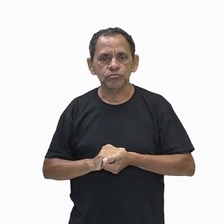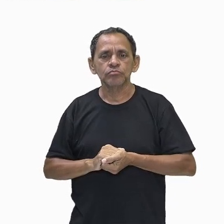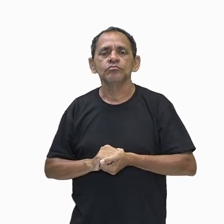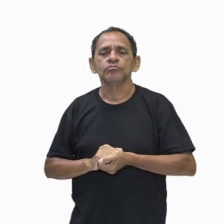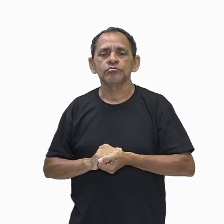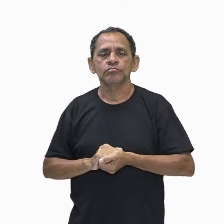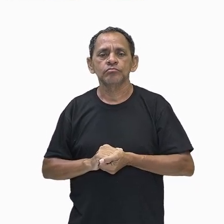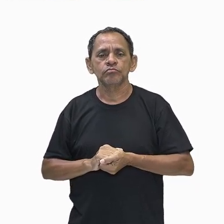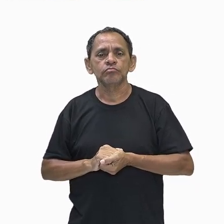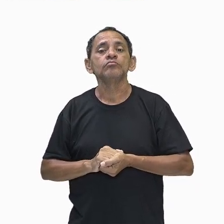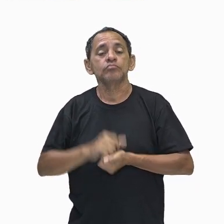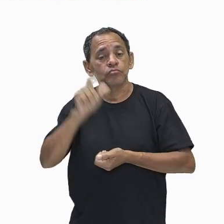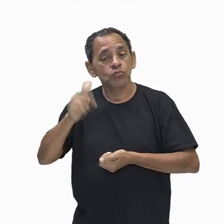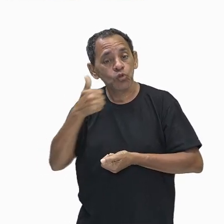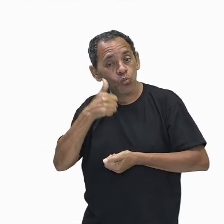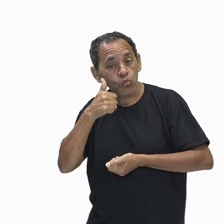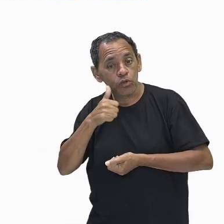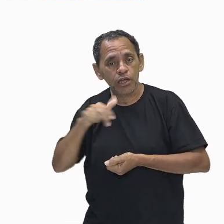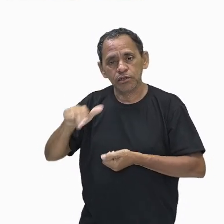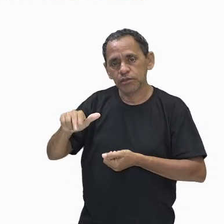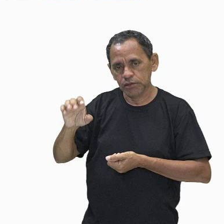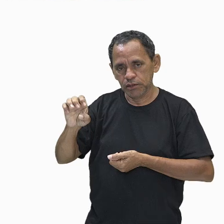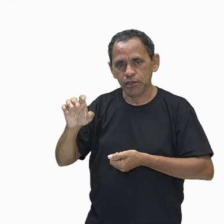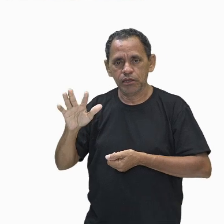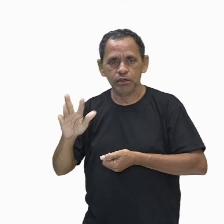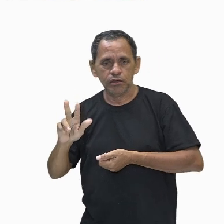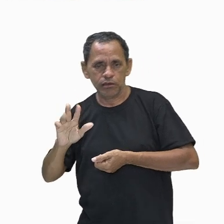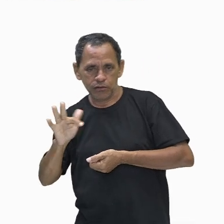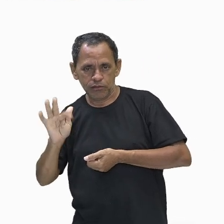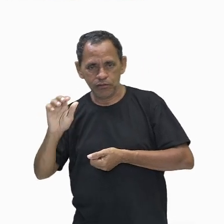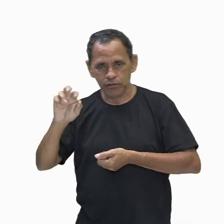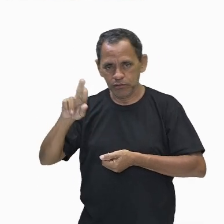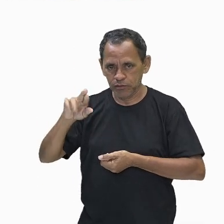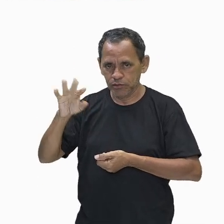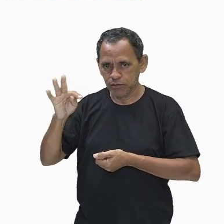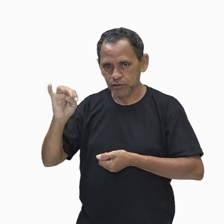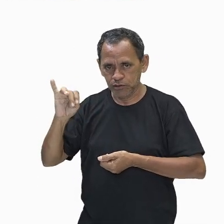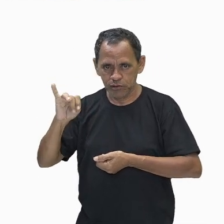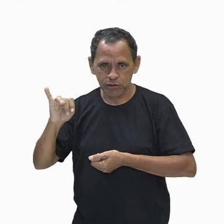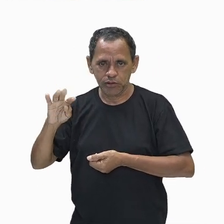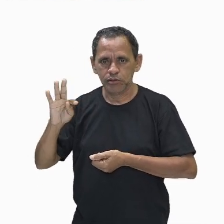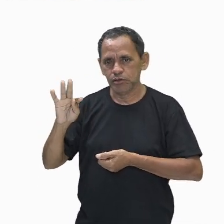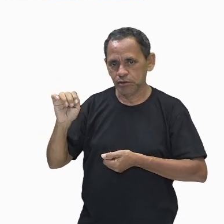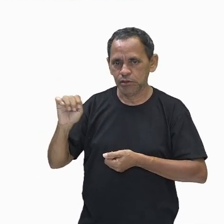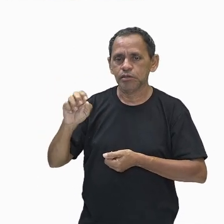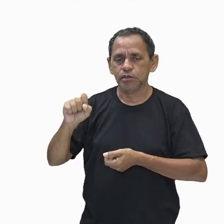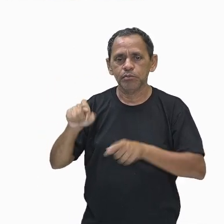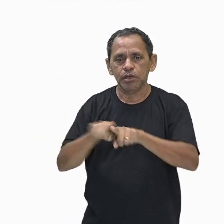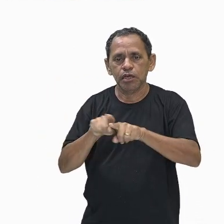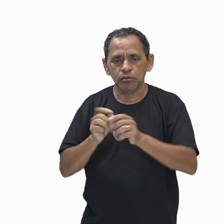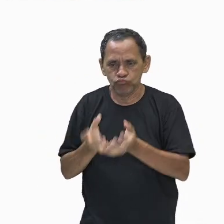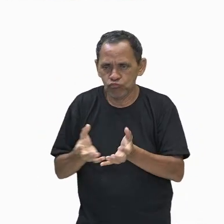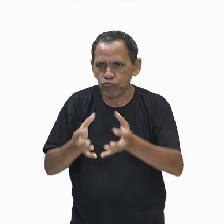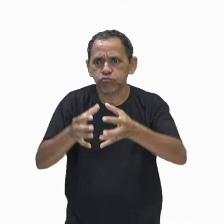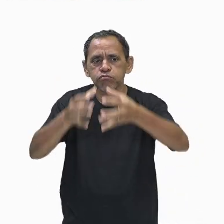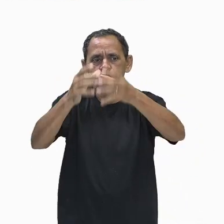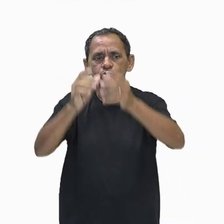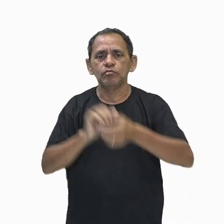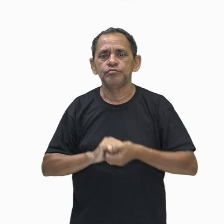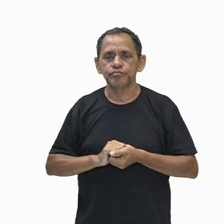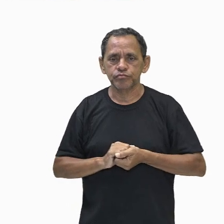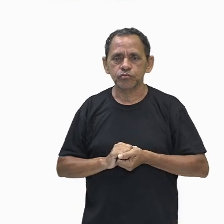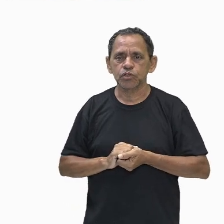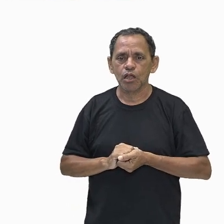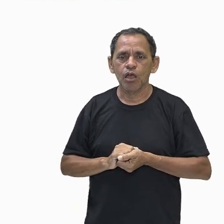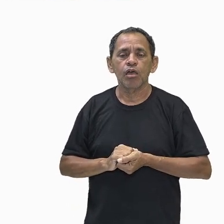juntamente aí com essa imagem dos vasos canopos. Esses quatro vasos aí eram aonde tiravam-se as vísceras depois que o